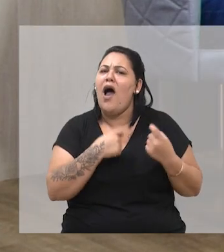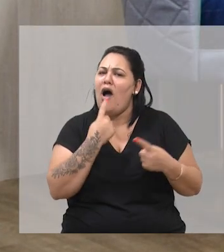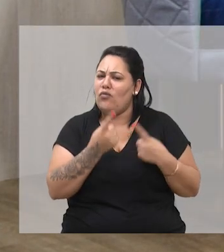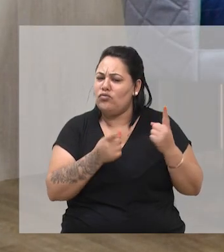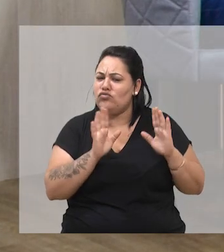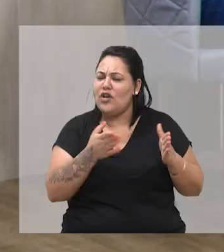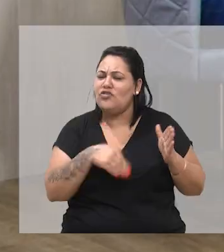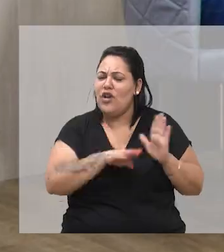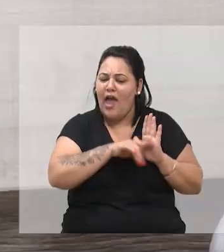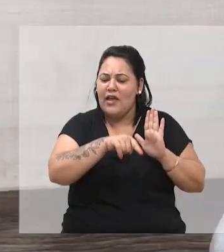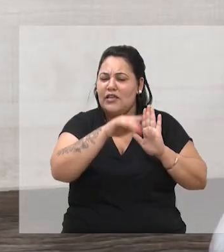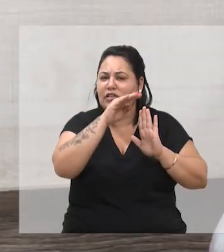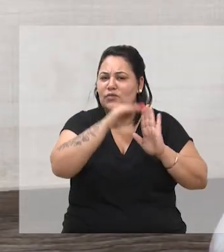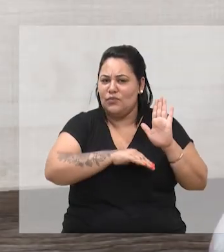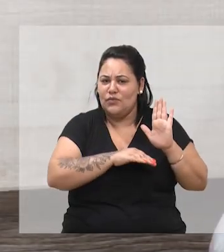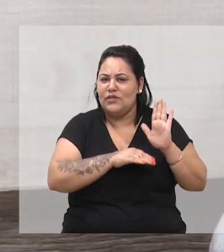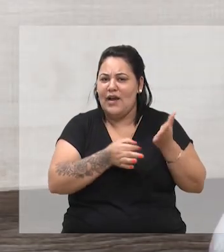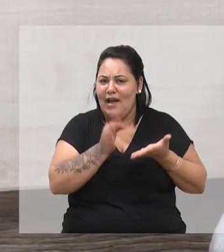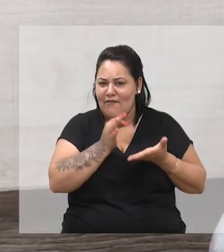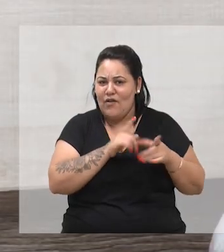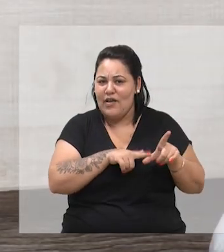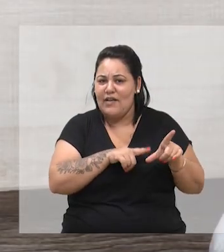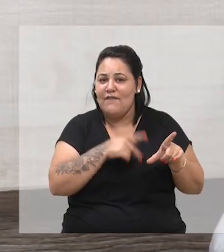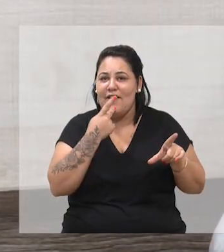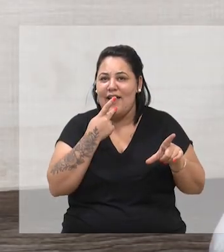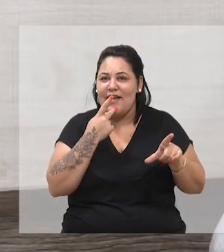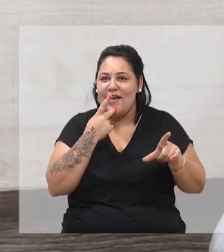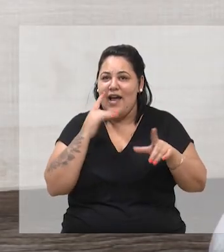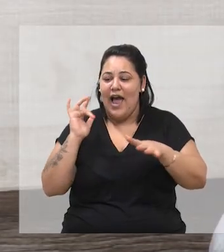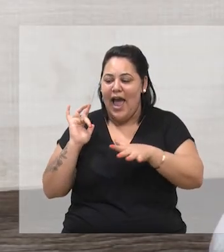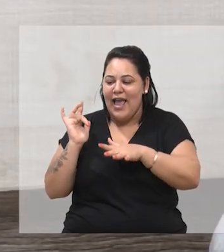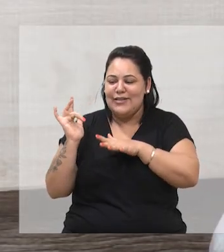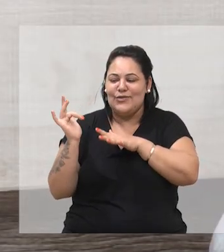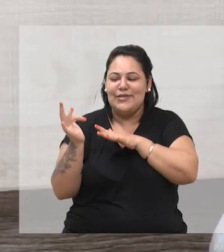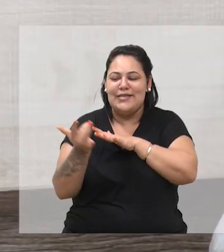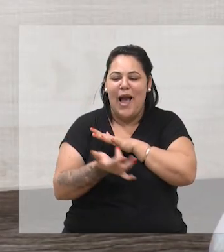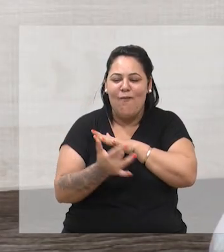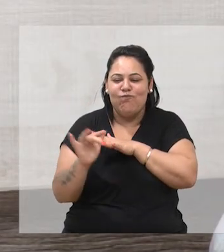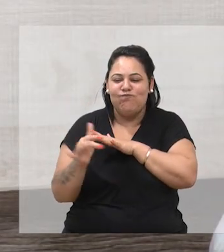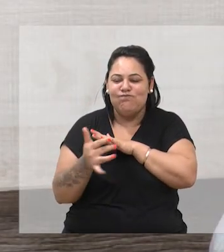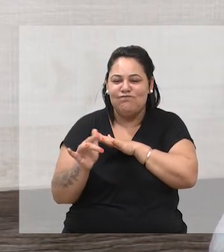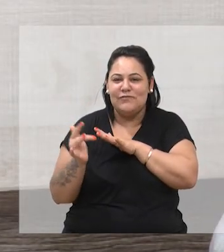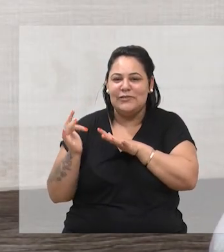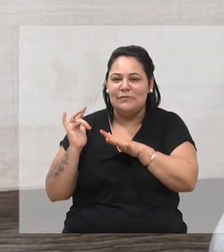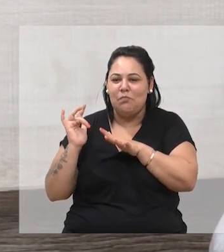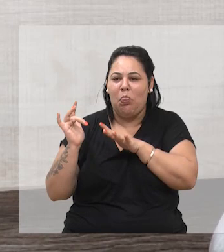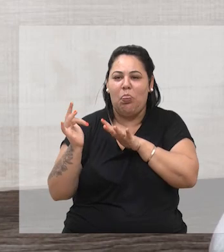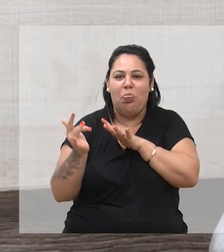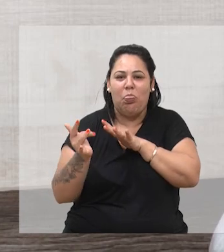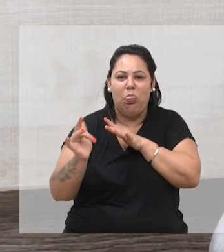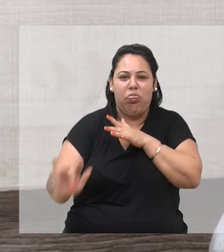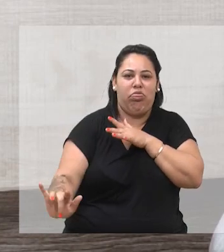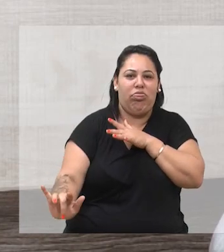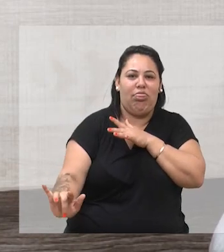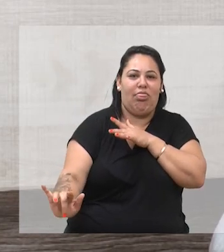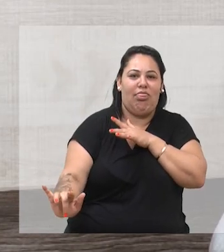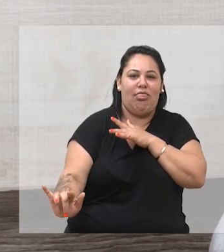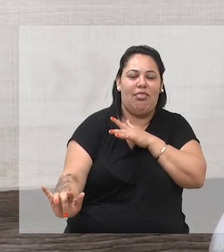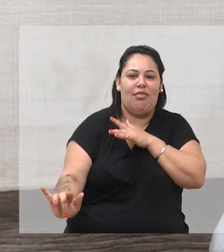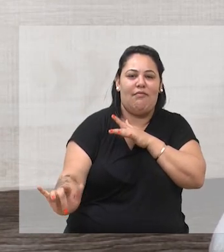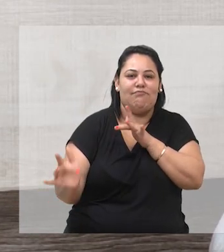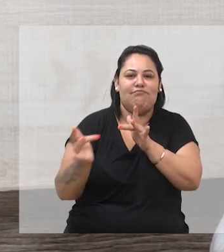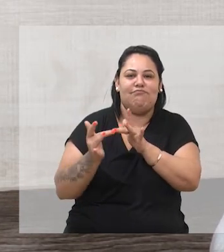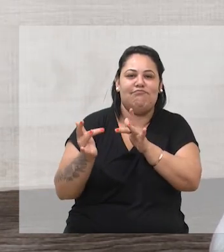prestigiar a feira de qualquer maneira, né, e este ano de crônicas. E o ano que vem, o de